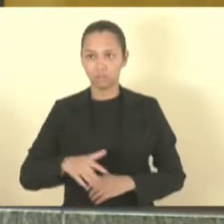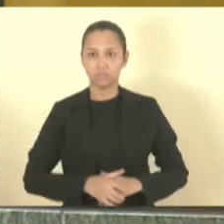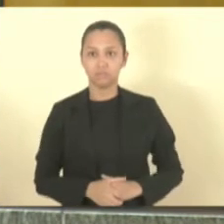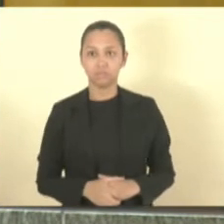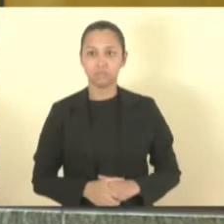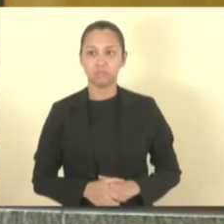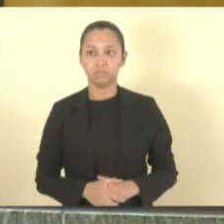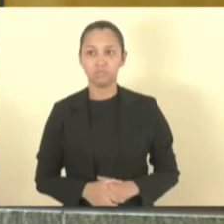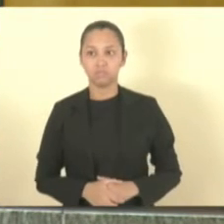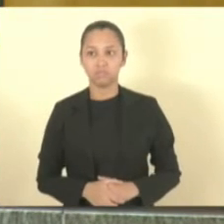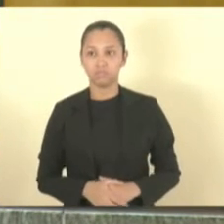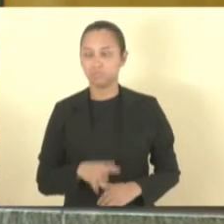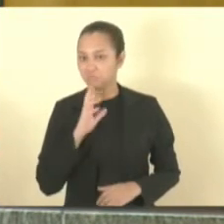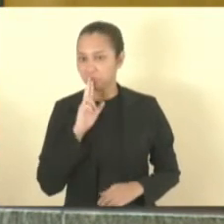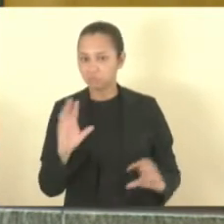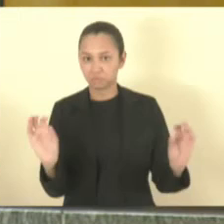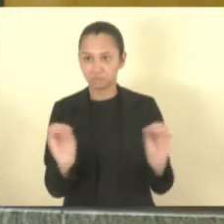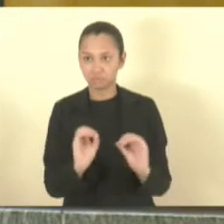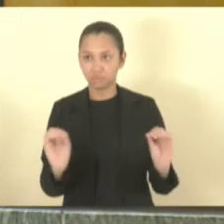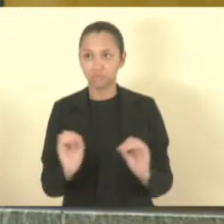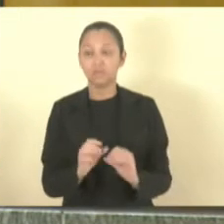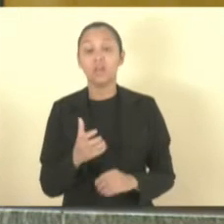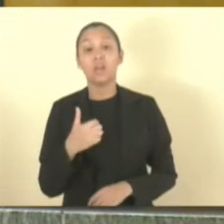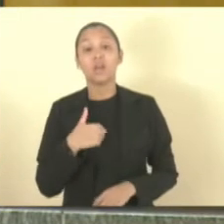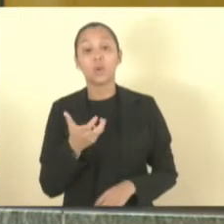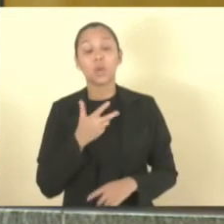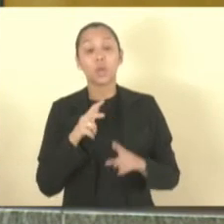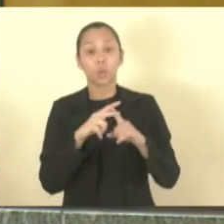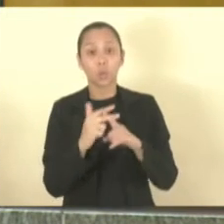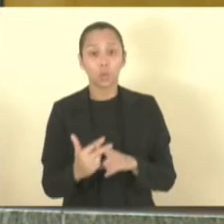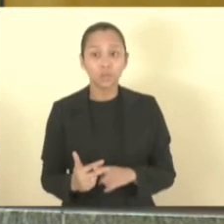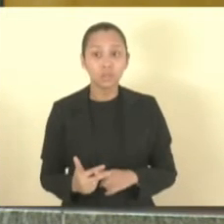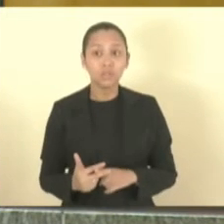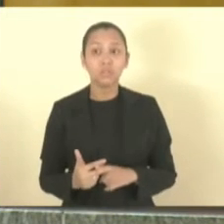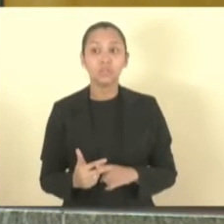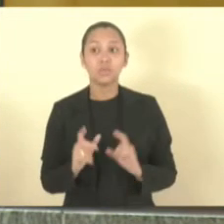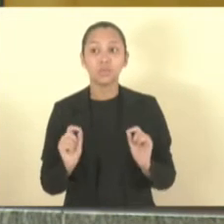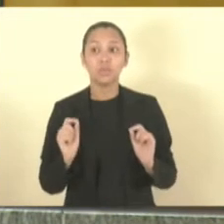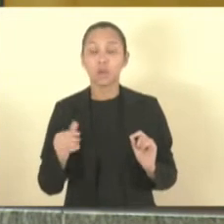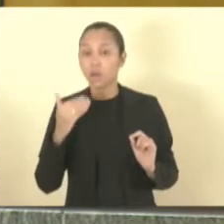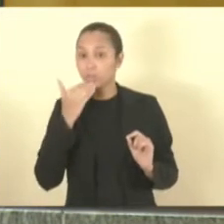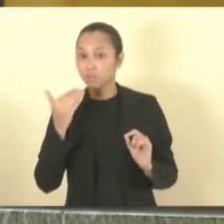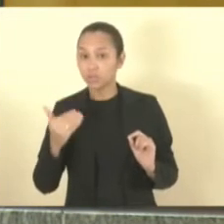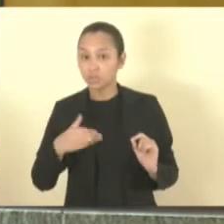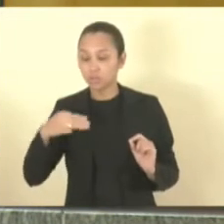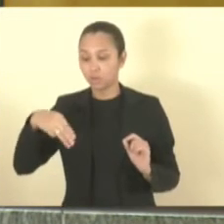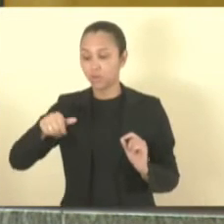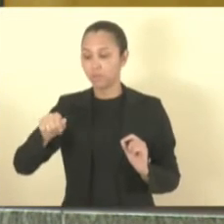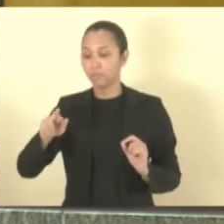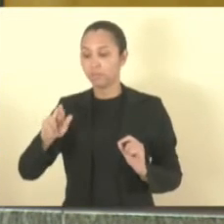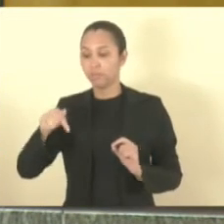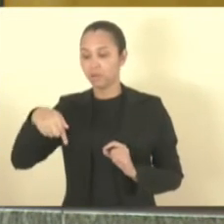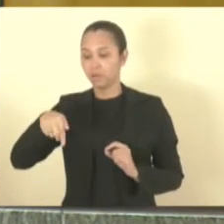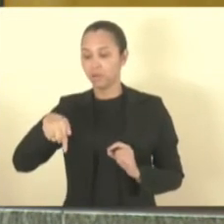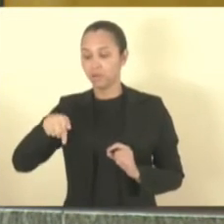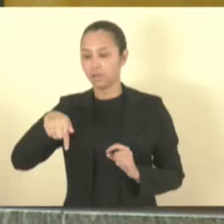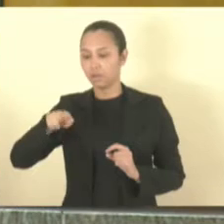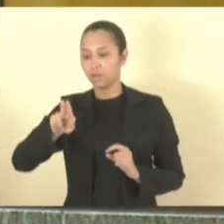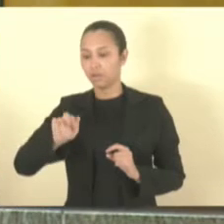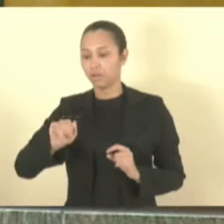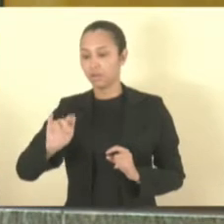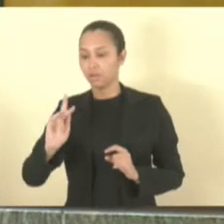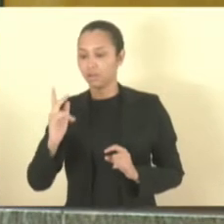Deputada Raquel Lessa não respondendo. quero fazer uma retificação aqui, a pedido do Marquinho, aqui na